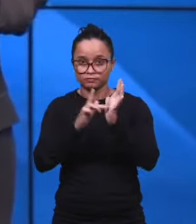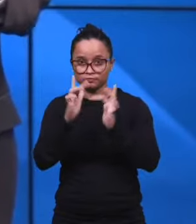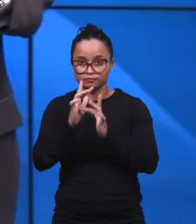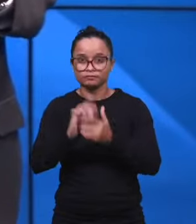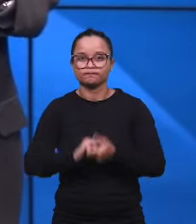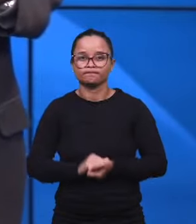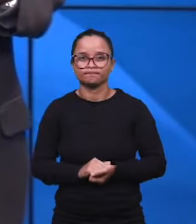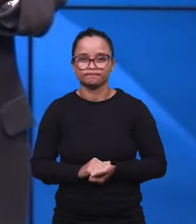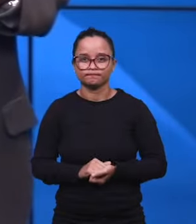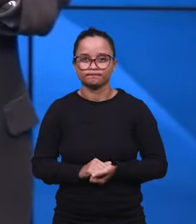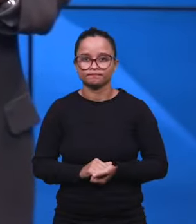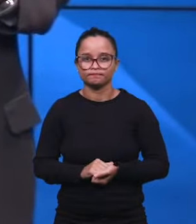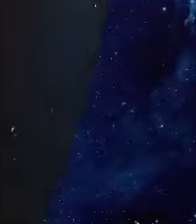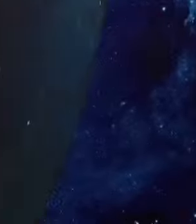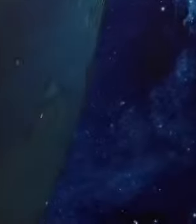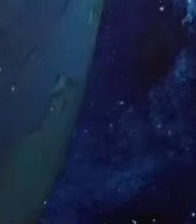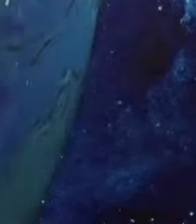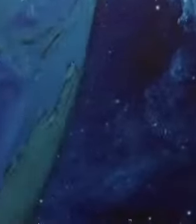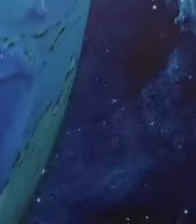com a paz do Senhor Jesus.